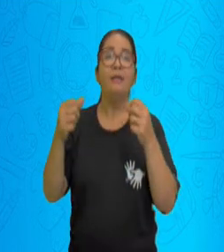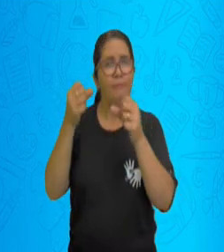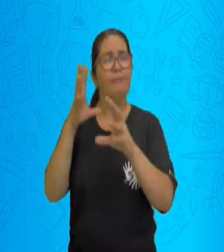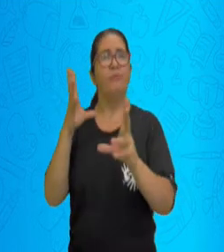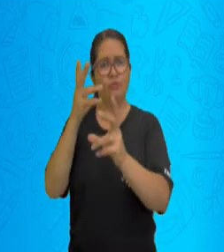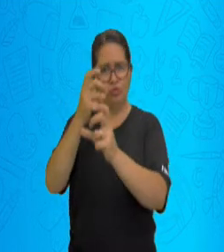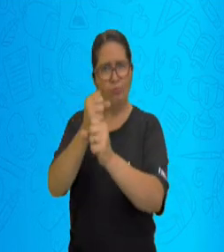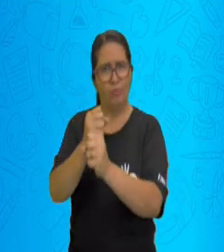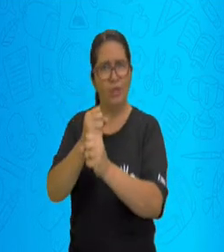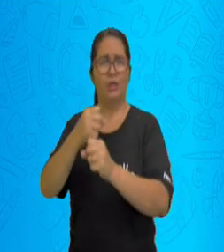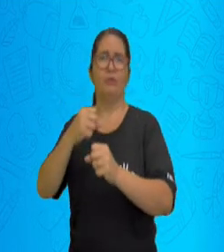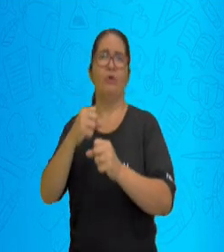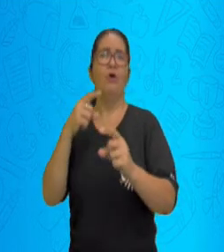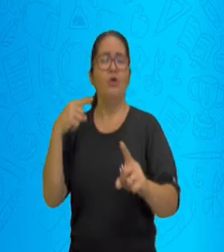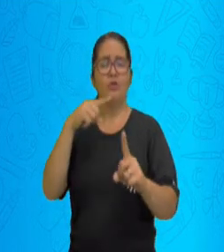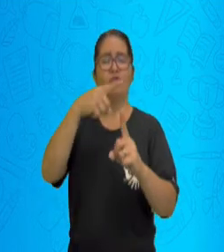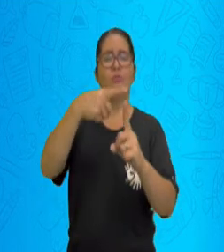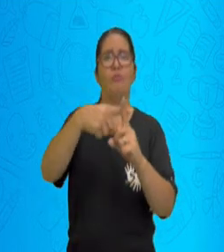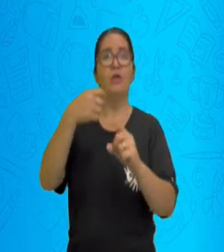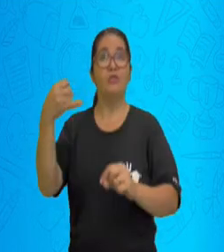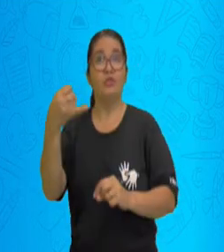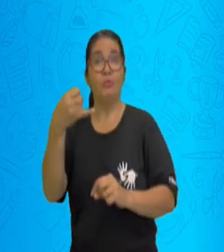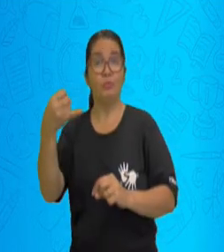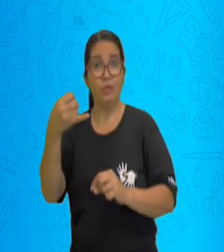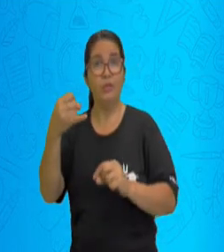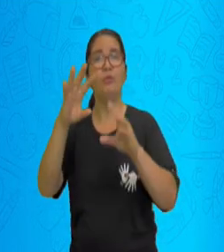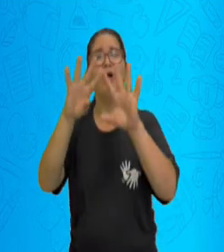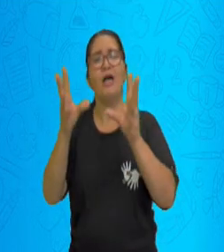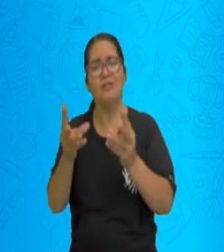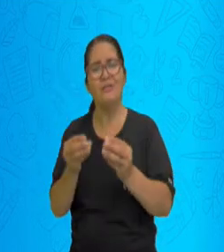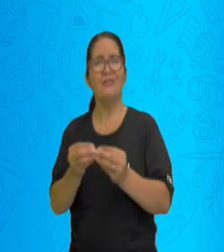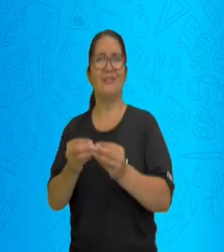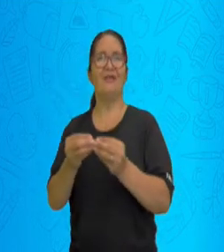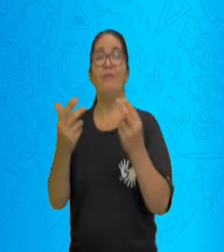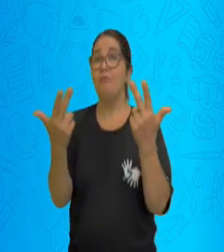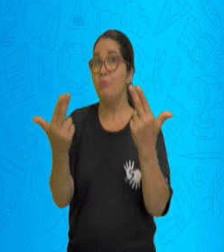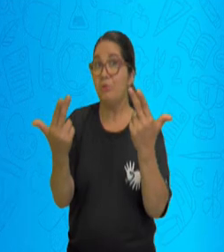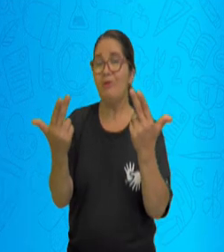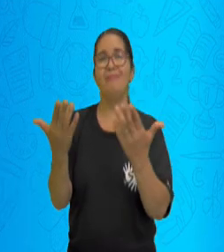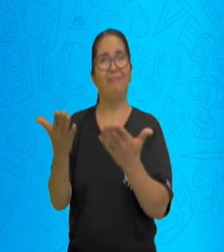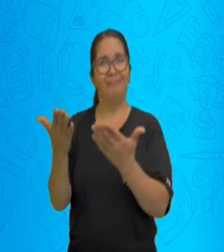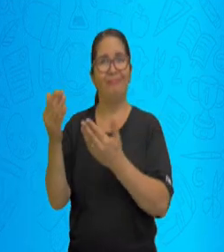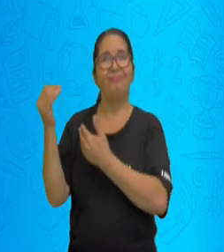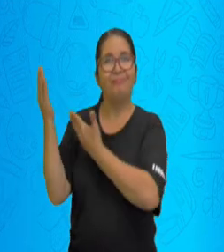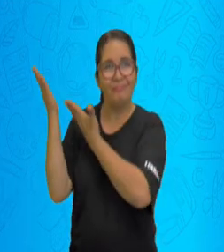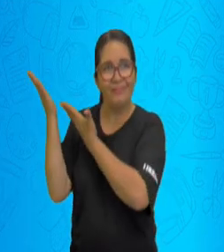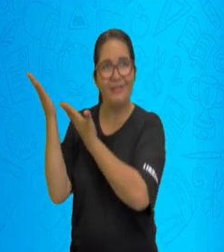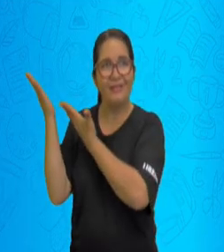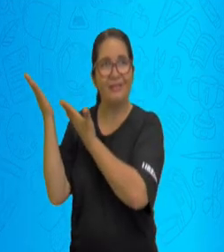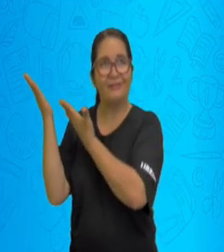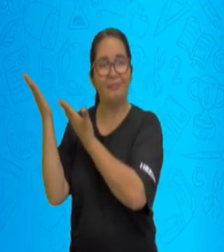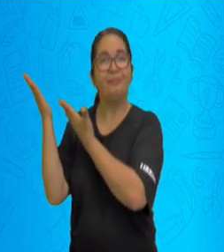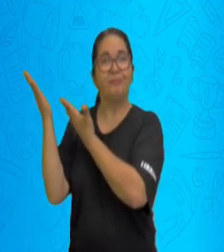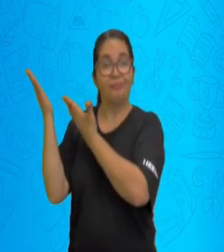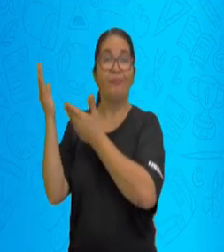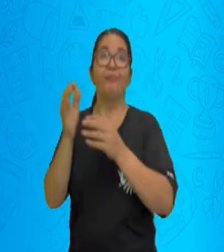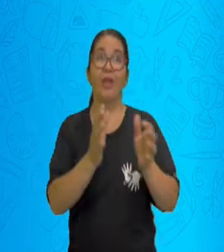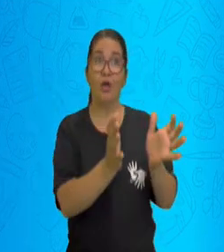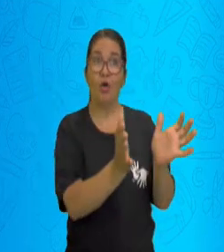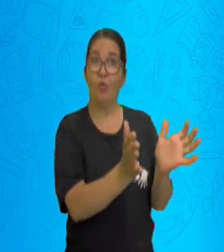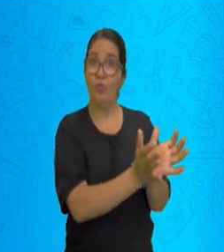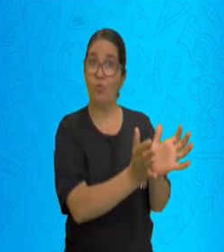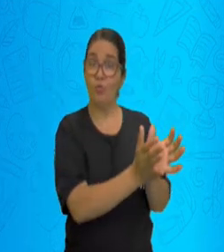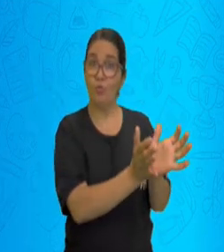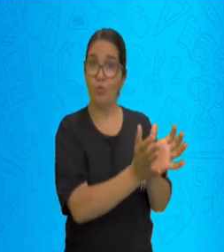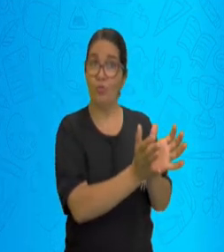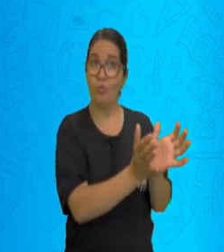Agora, vamos ver a equivalência entre membros da igualdade. Eu trouxe aqui o membros da adição e também termos da